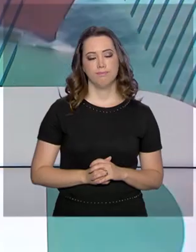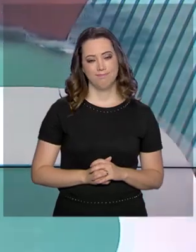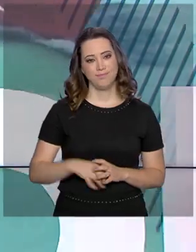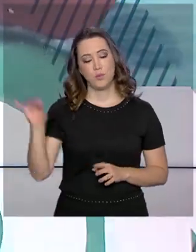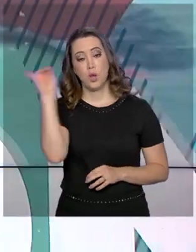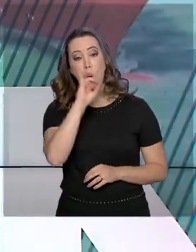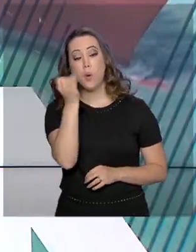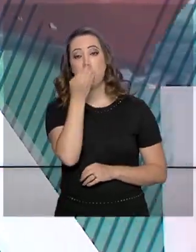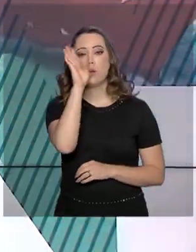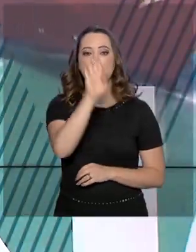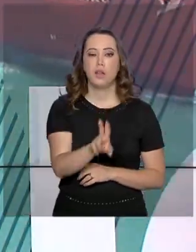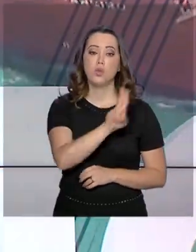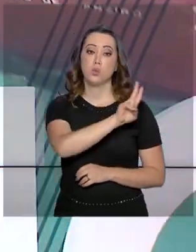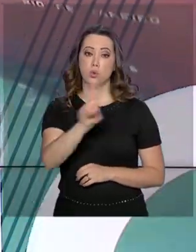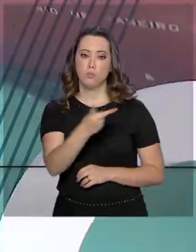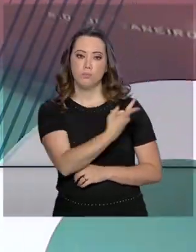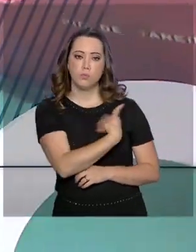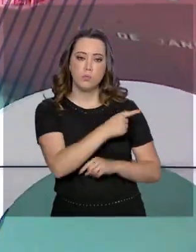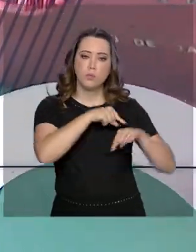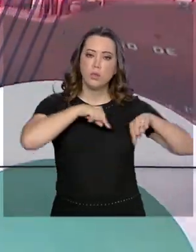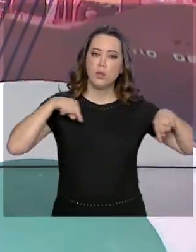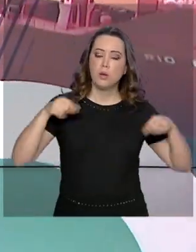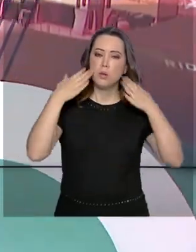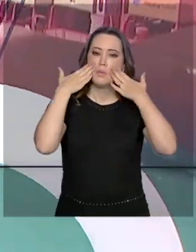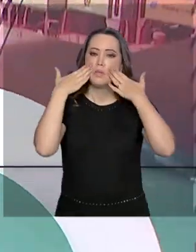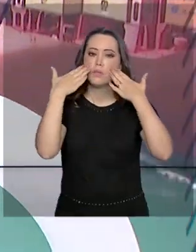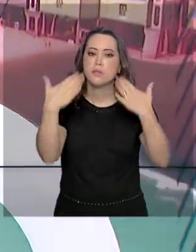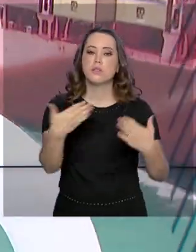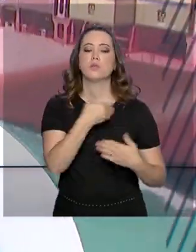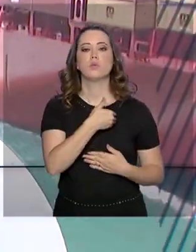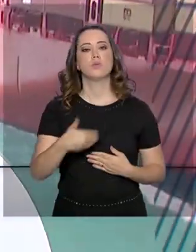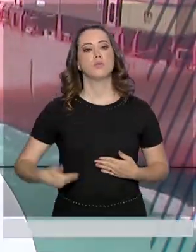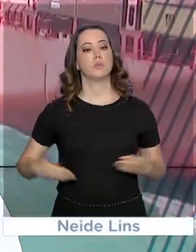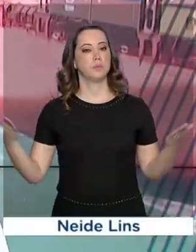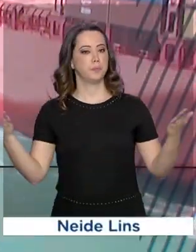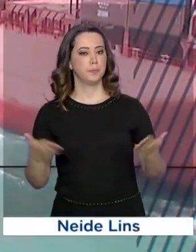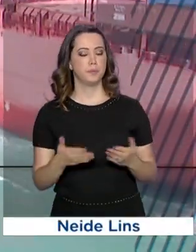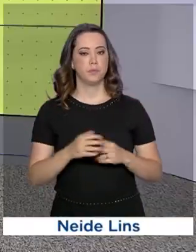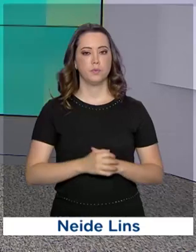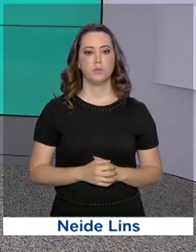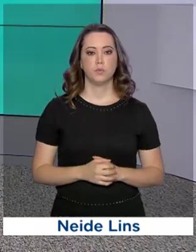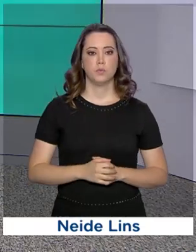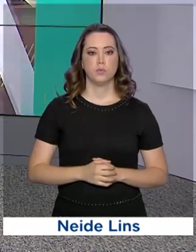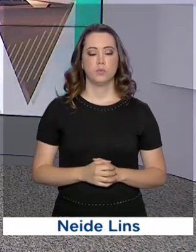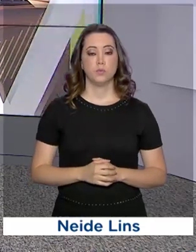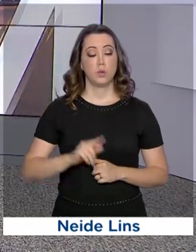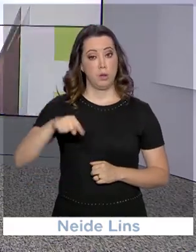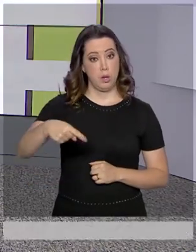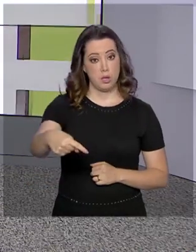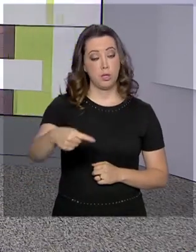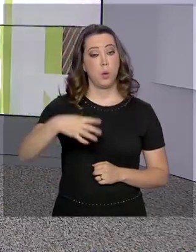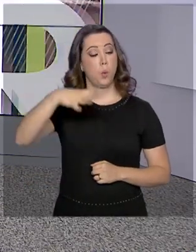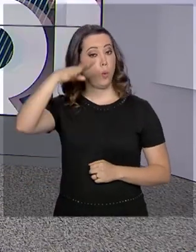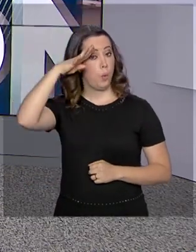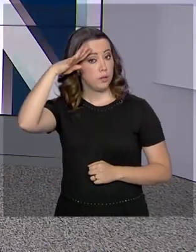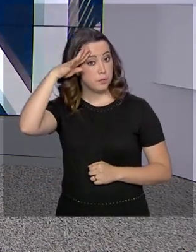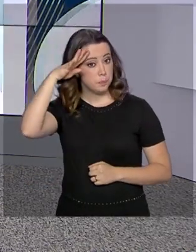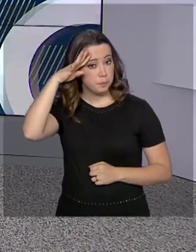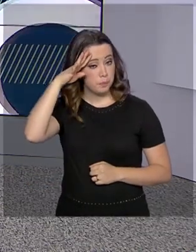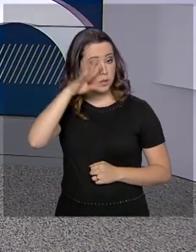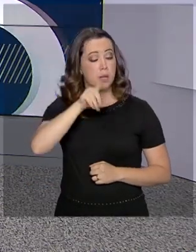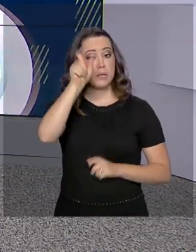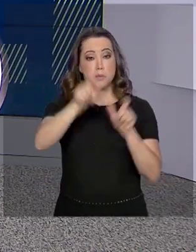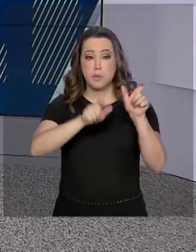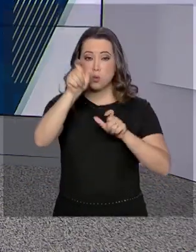Olá, boa tarde, eu sou Roberto Camargo e estamos de volta com mais uma edição do Governo Agora. A partir da próxima quarta-feira,